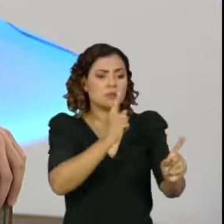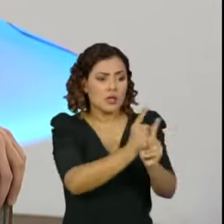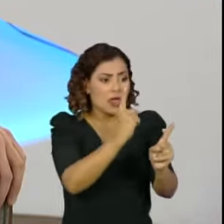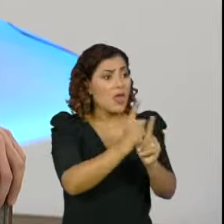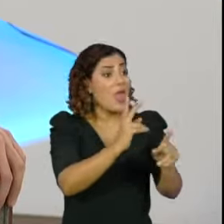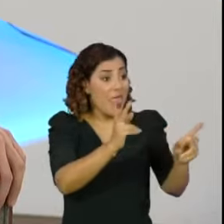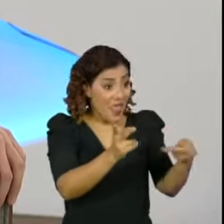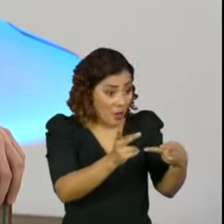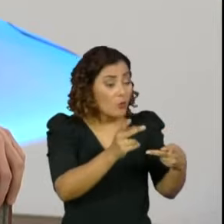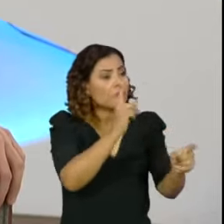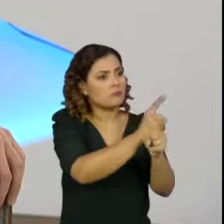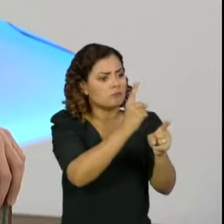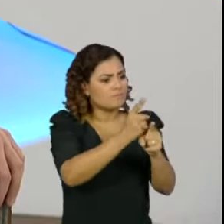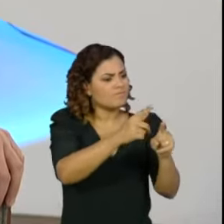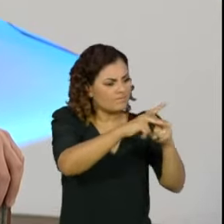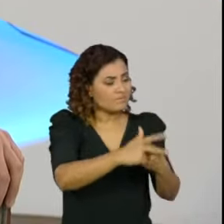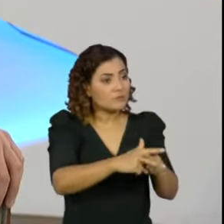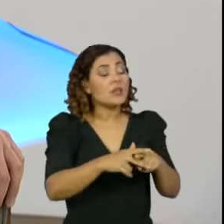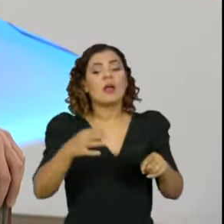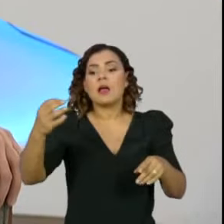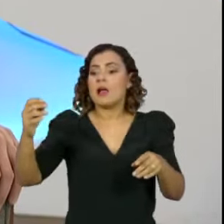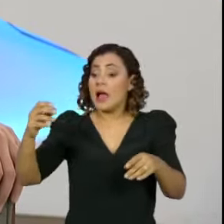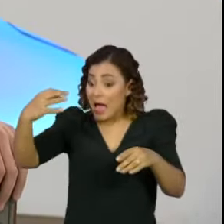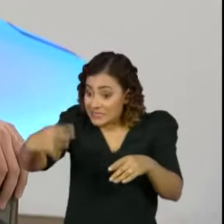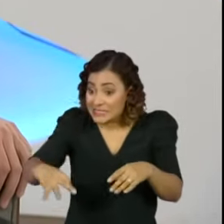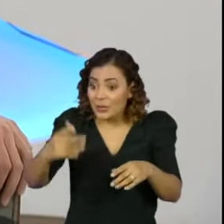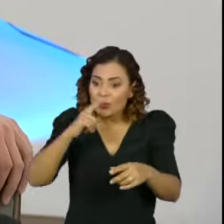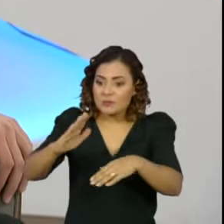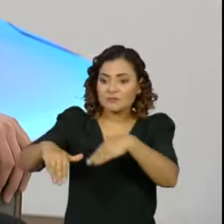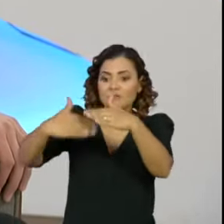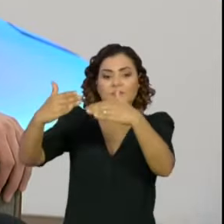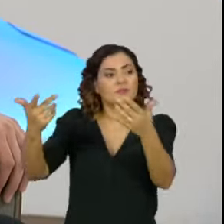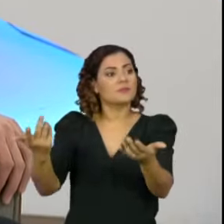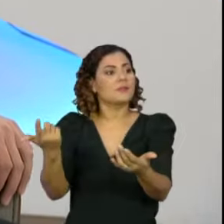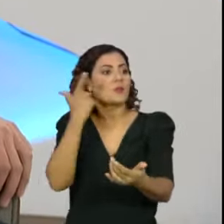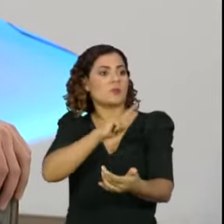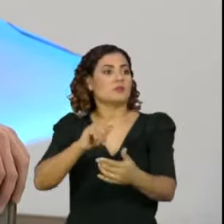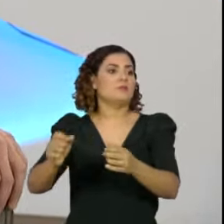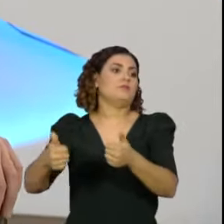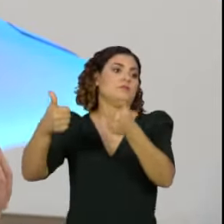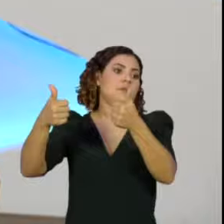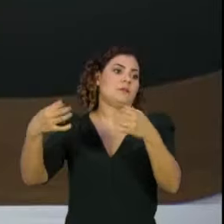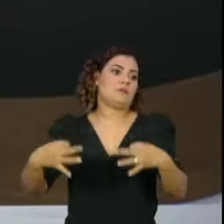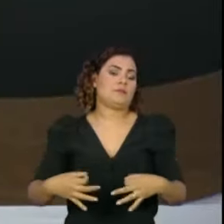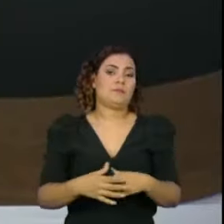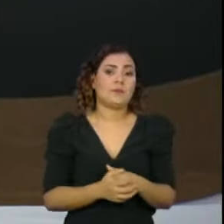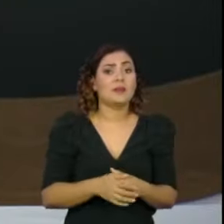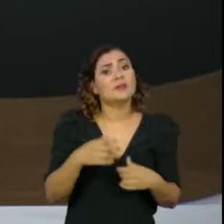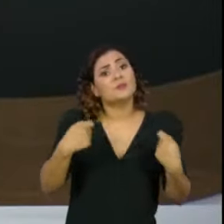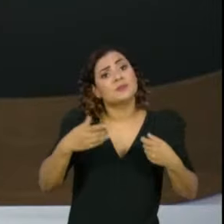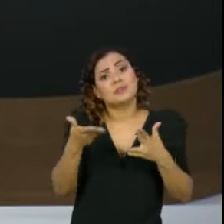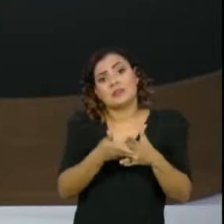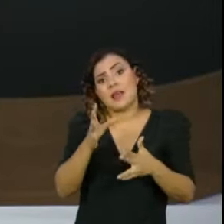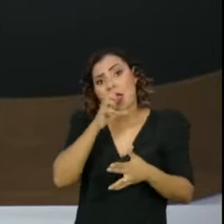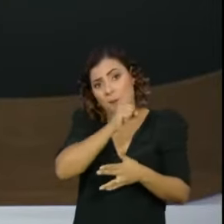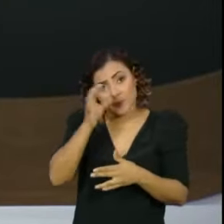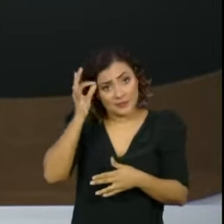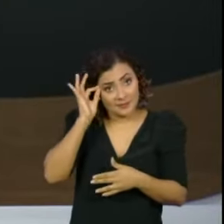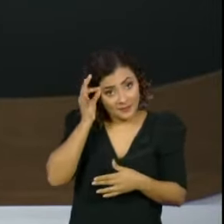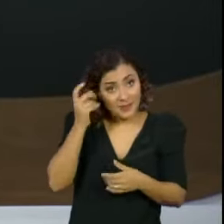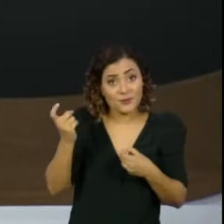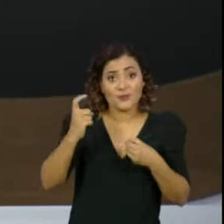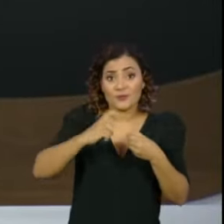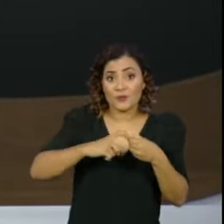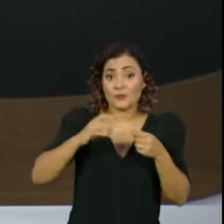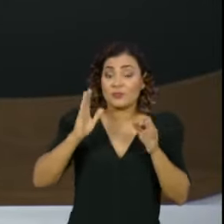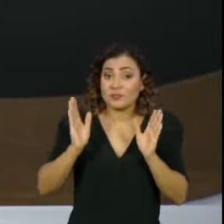e corrigi-los e enaltecer os acertos para a gente poder enfrentar essa pandemia da melhor forma possível. A gente precisa ir para um breve intervalo, eu